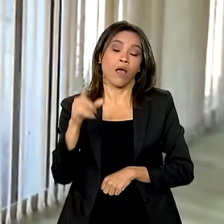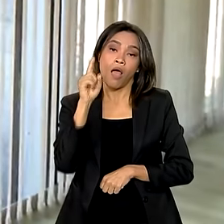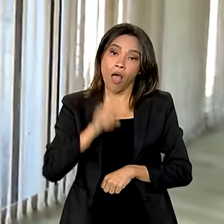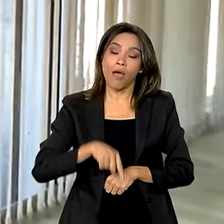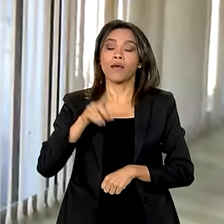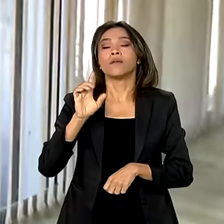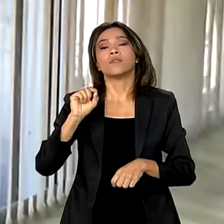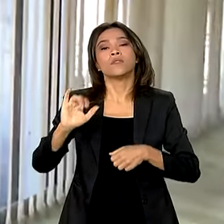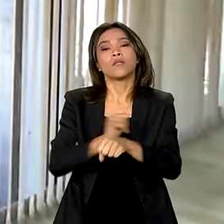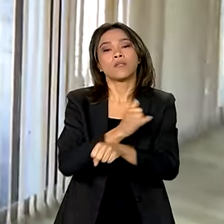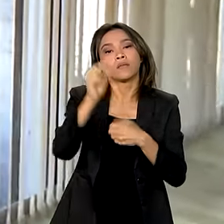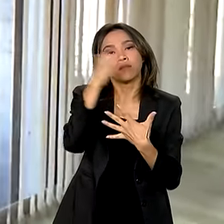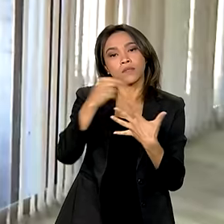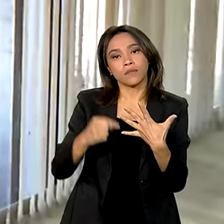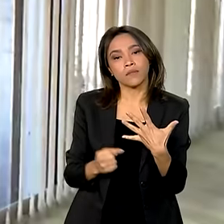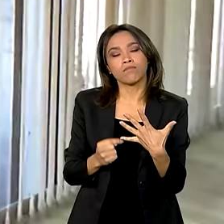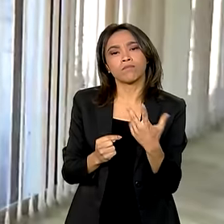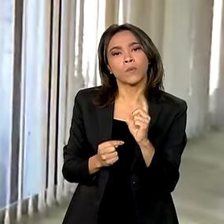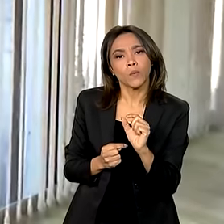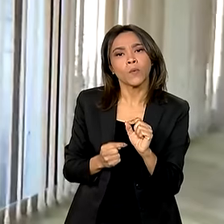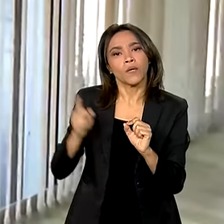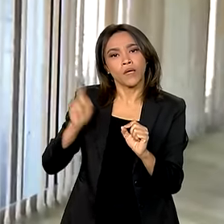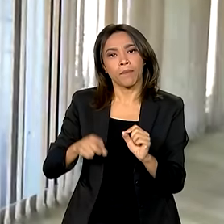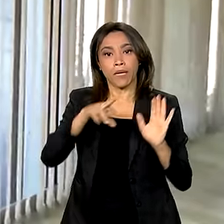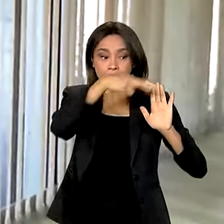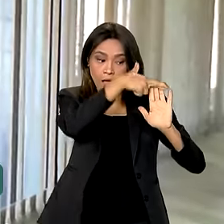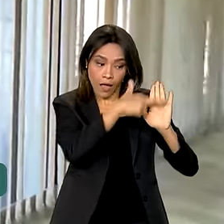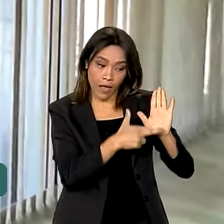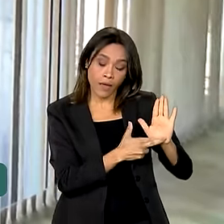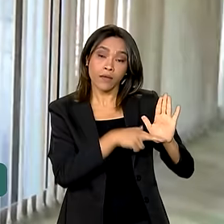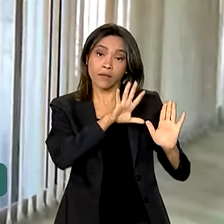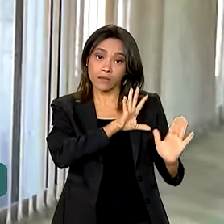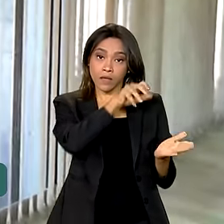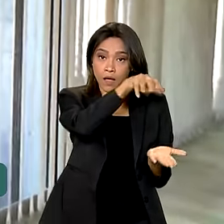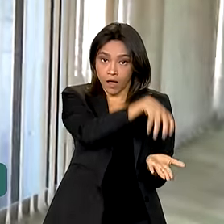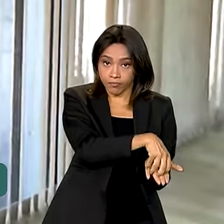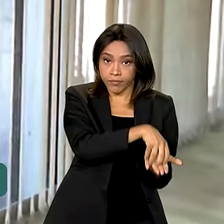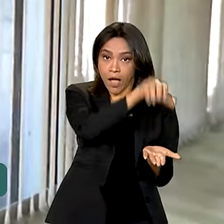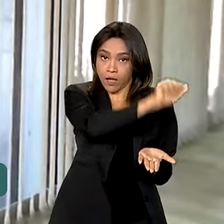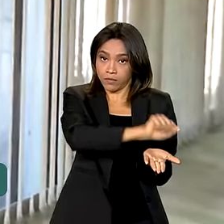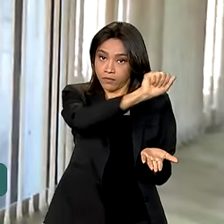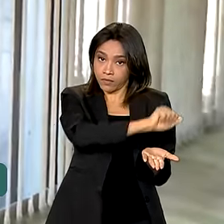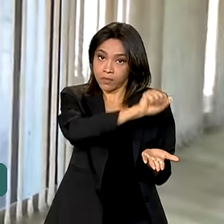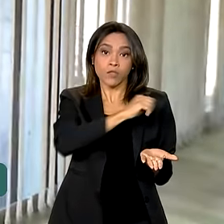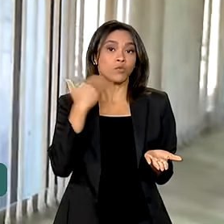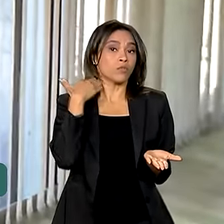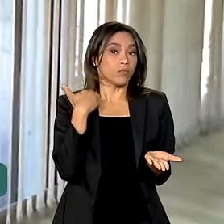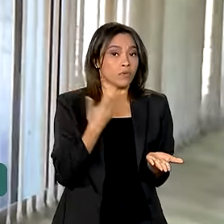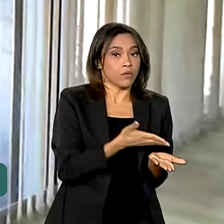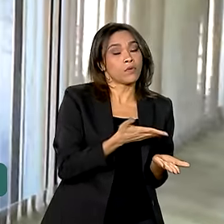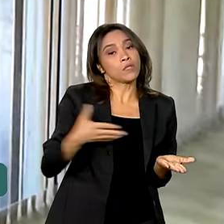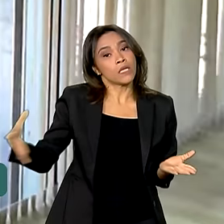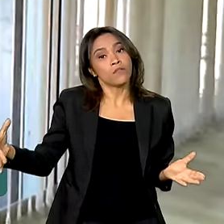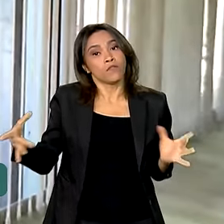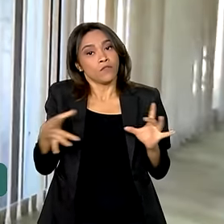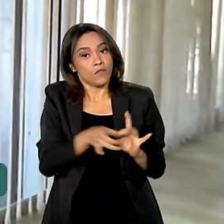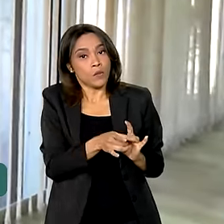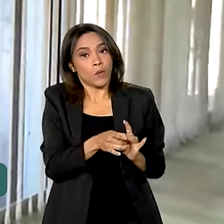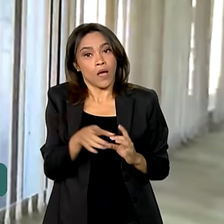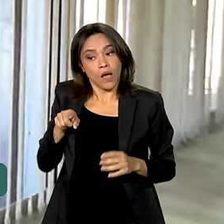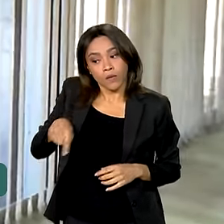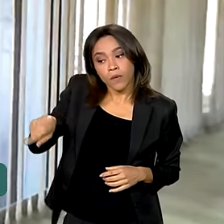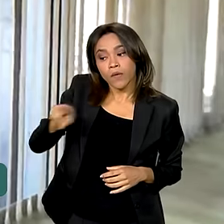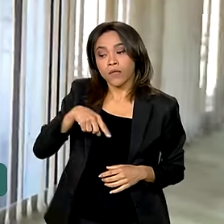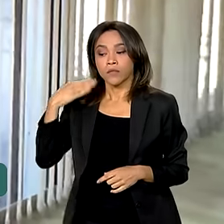são medidas adotadas pela Febraban, a partir das instituições financeiras vinculadas à Febraban,